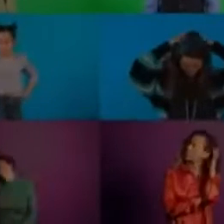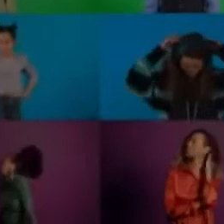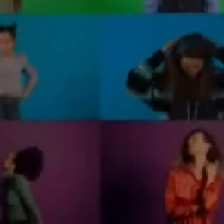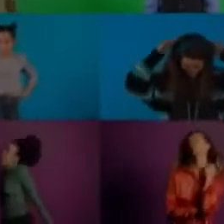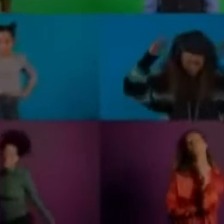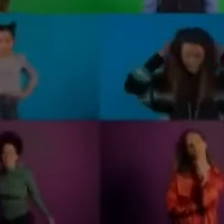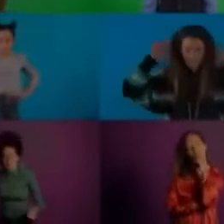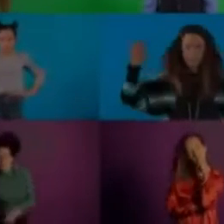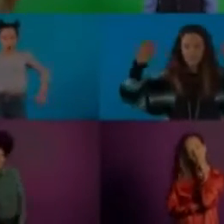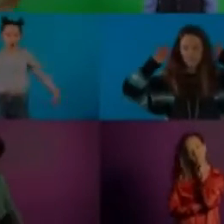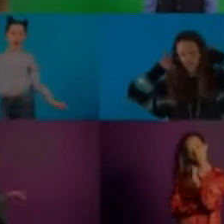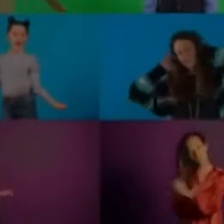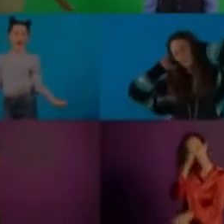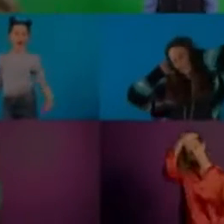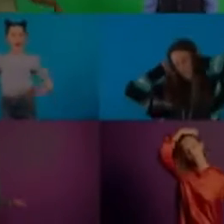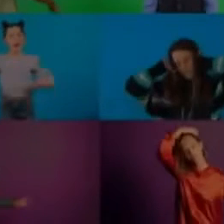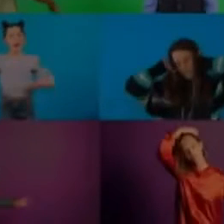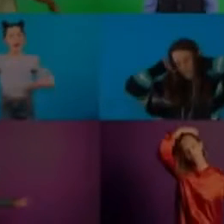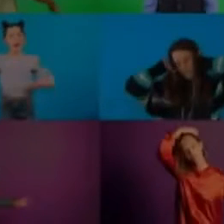Bradesco, desafio futuro.